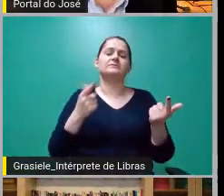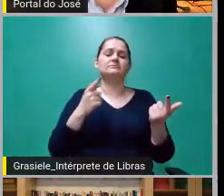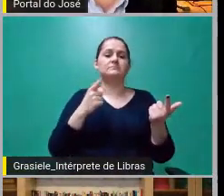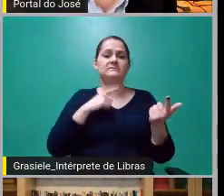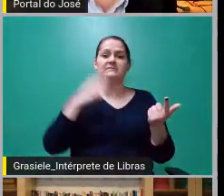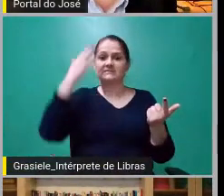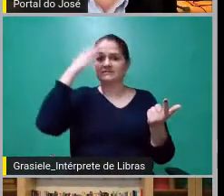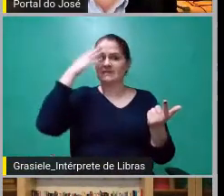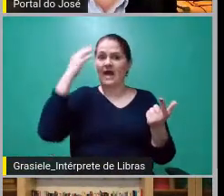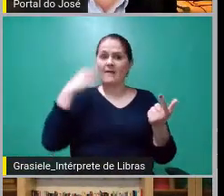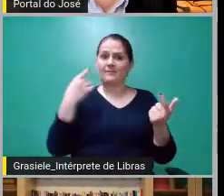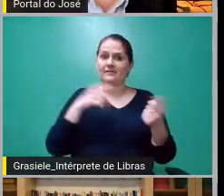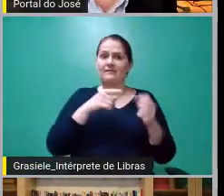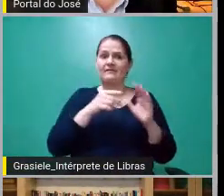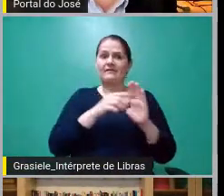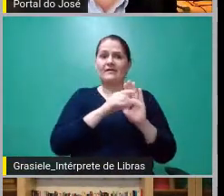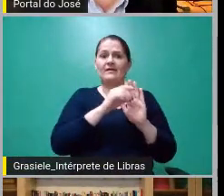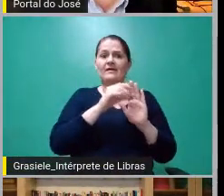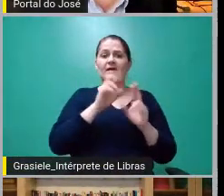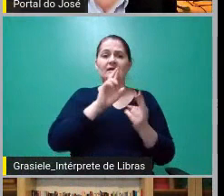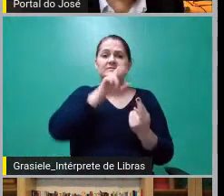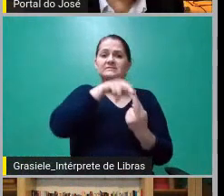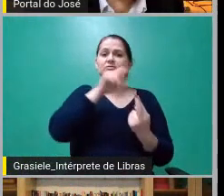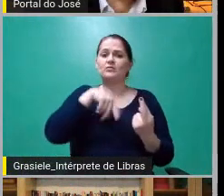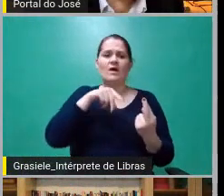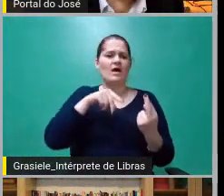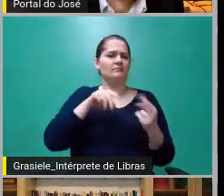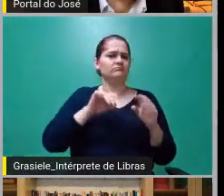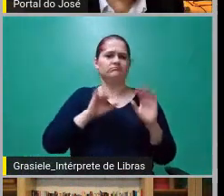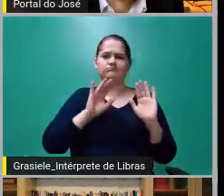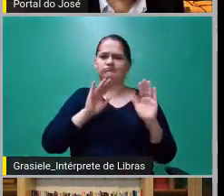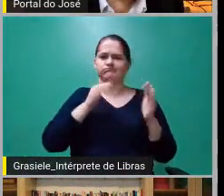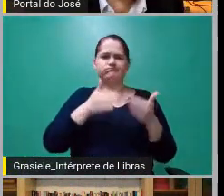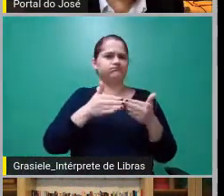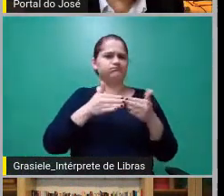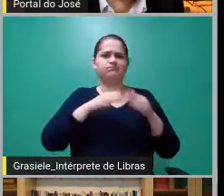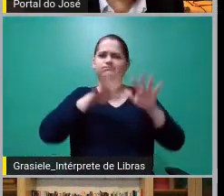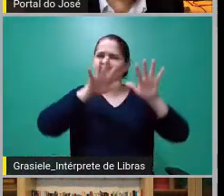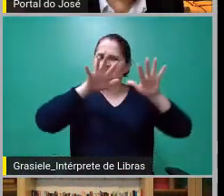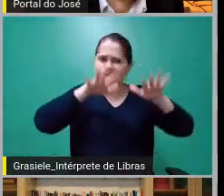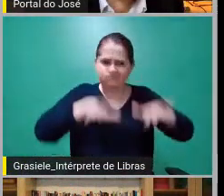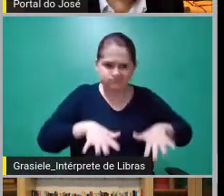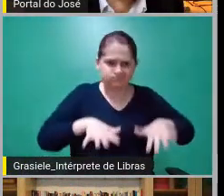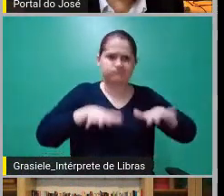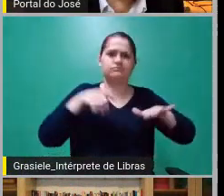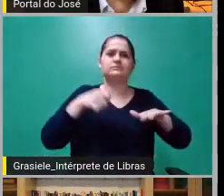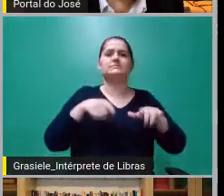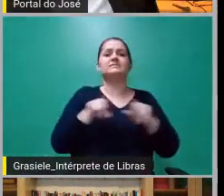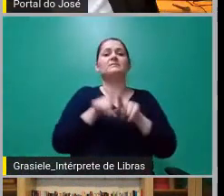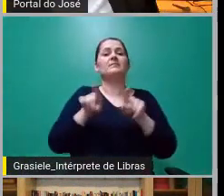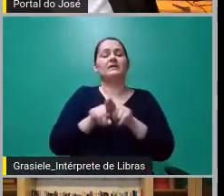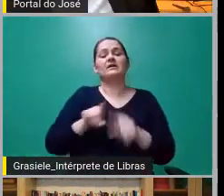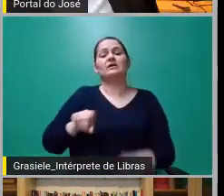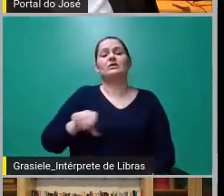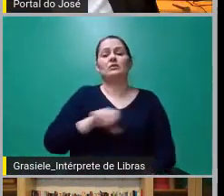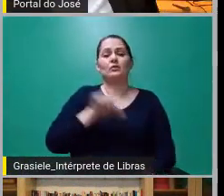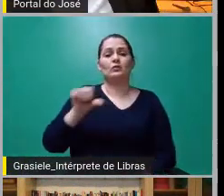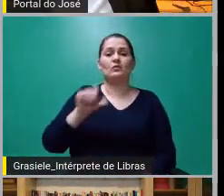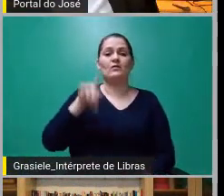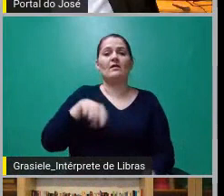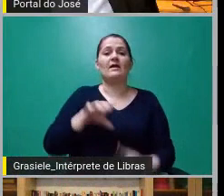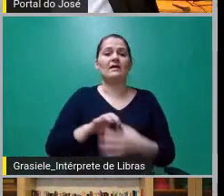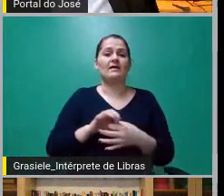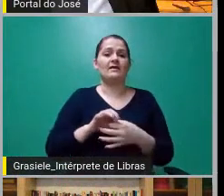O inciso 9º diz, É livre a expressão da atividade intelectual, artístico-científica e de comunicação, independentemente de